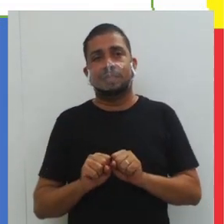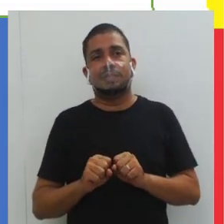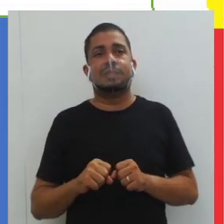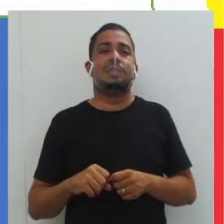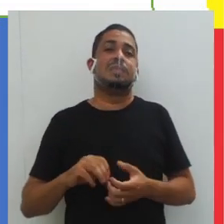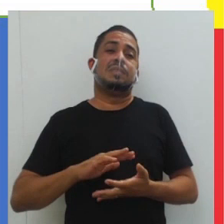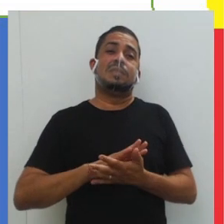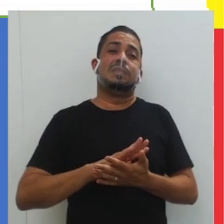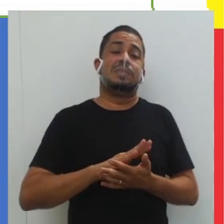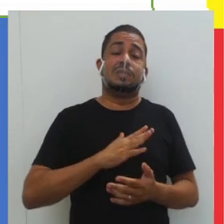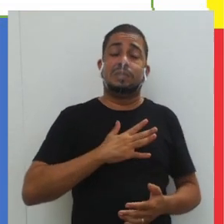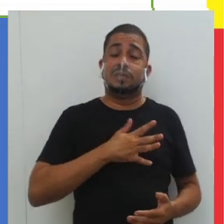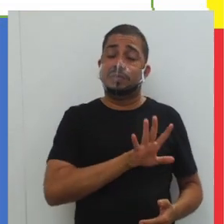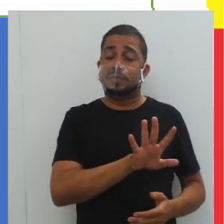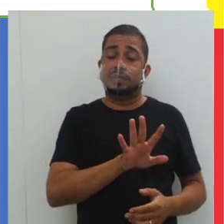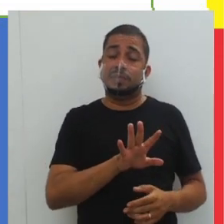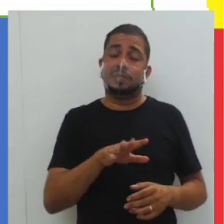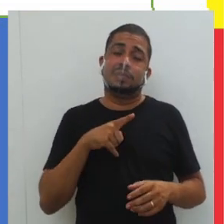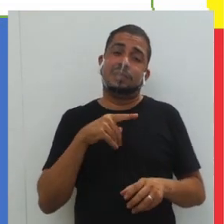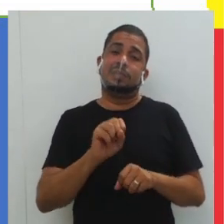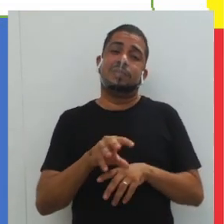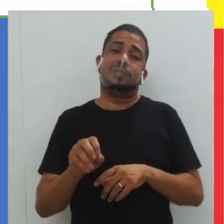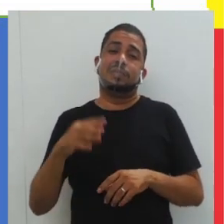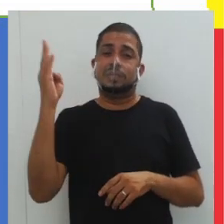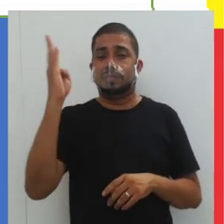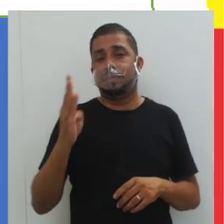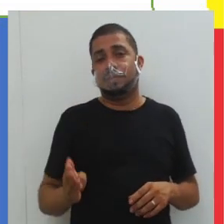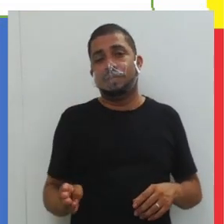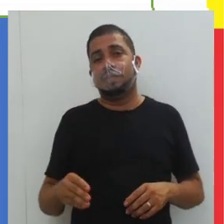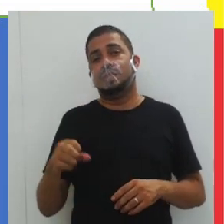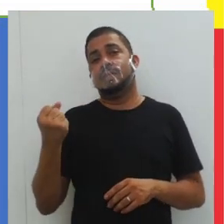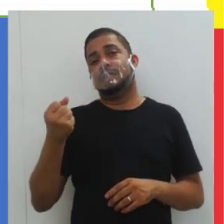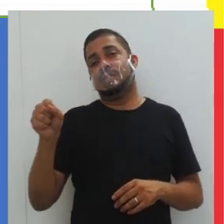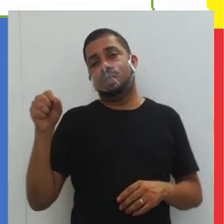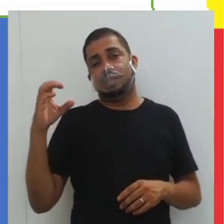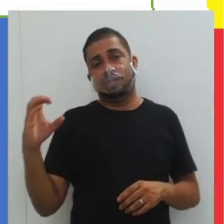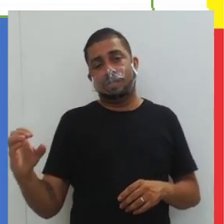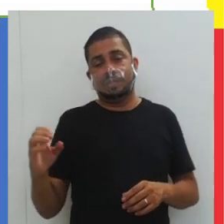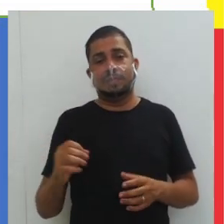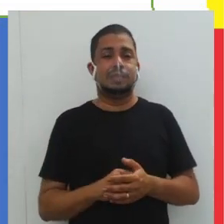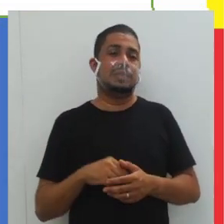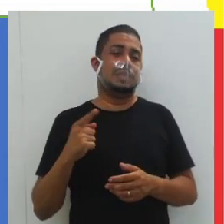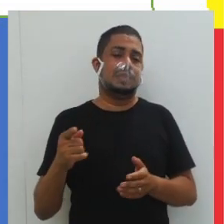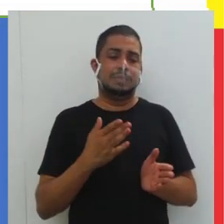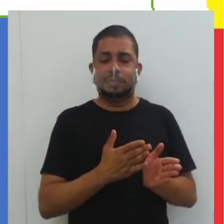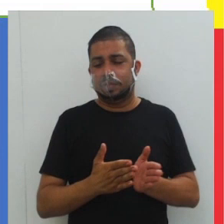de exclusão que foi o regente da educação brasileira durante séculos e que, durante esse período,